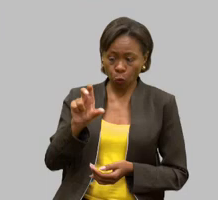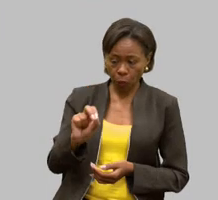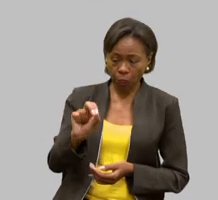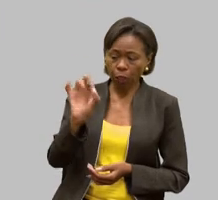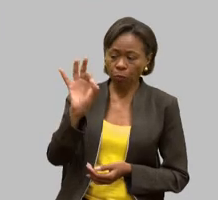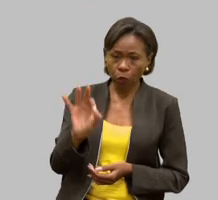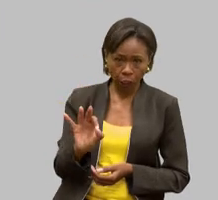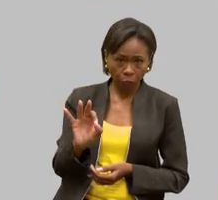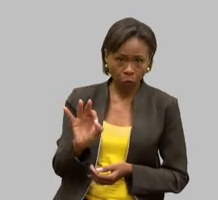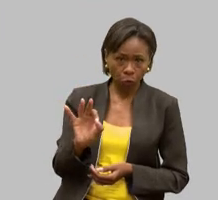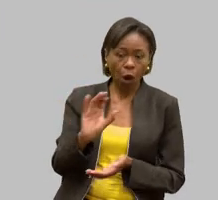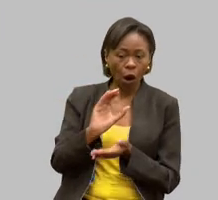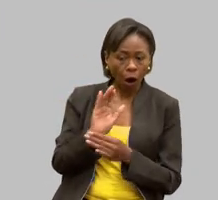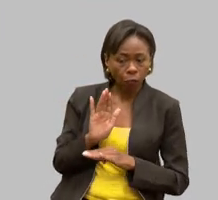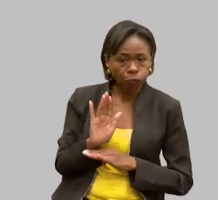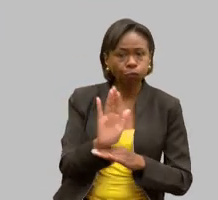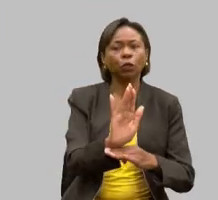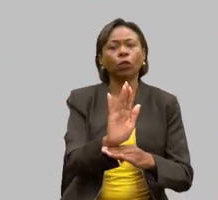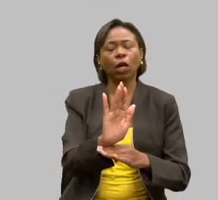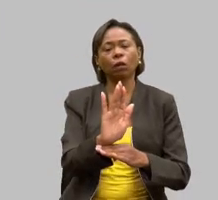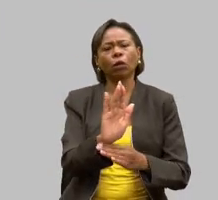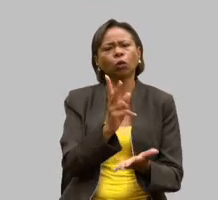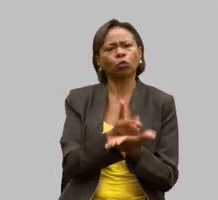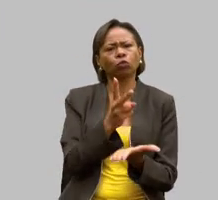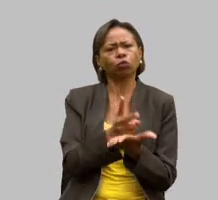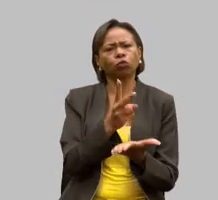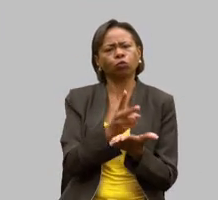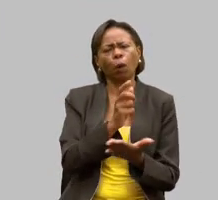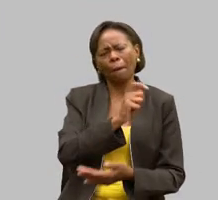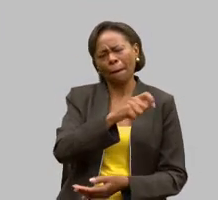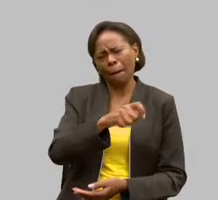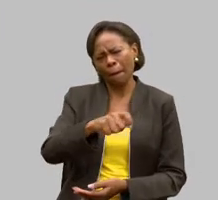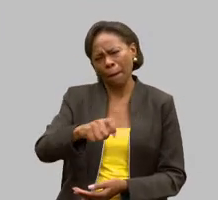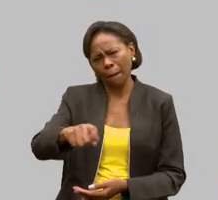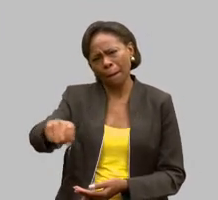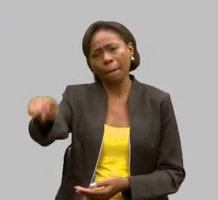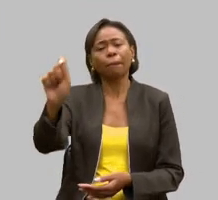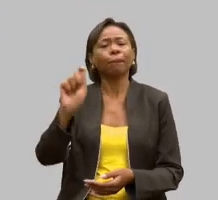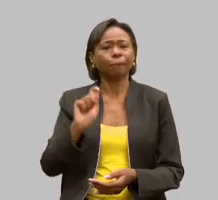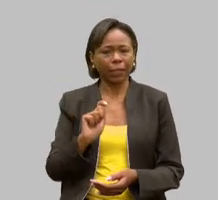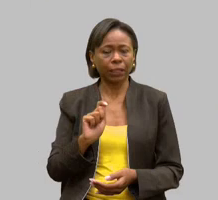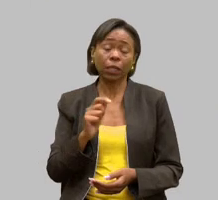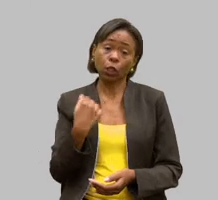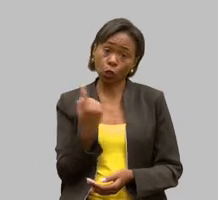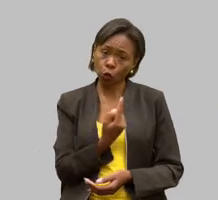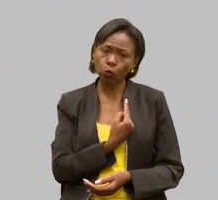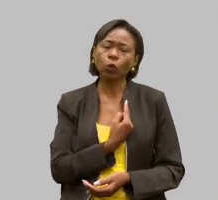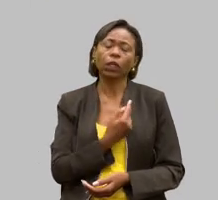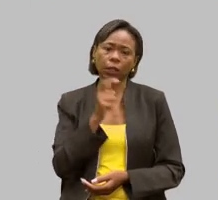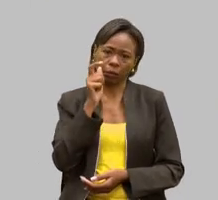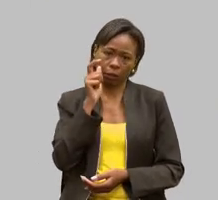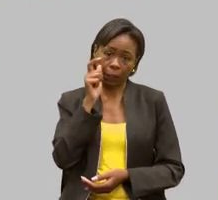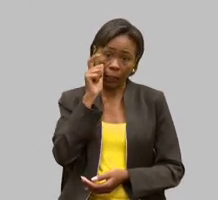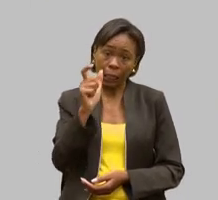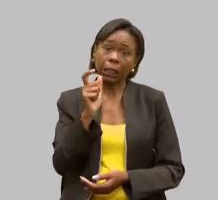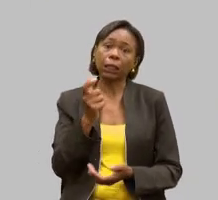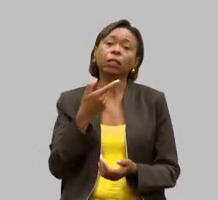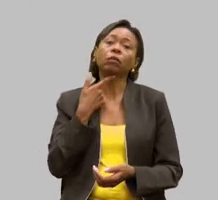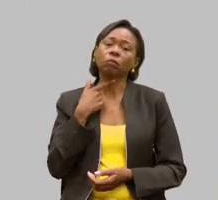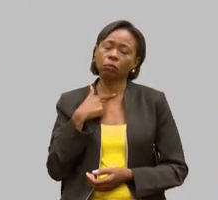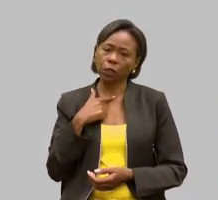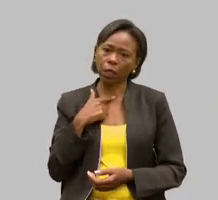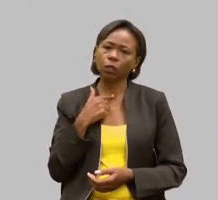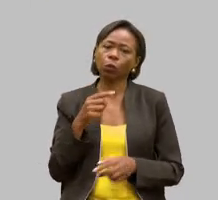ajuda contínua, definitiva, continuada. Essa que é a nossa intenção. Então, estamos trabalhando